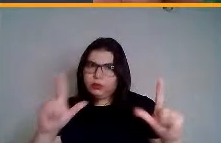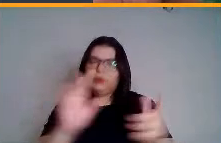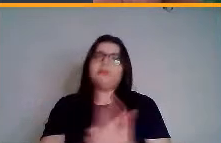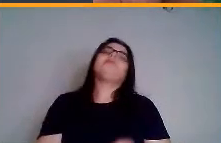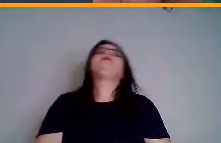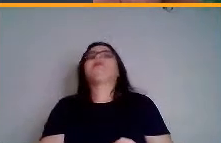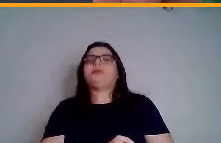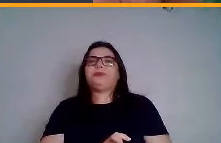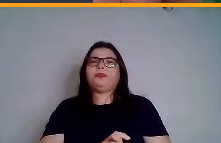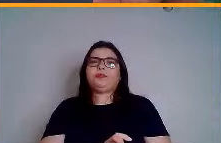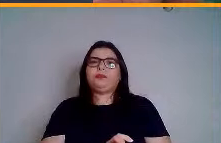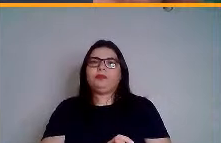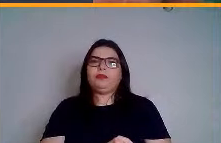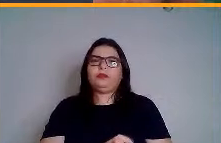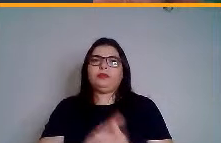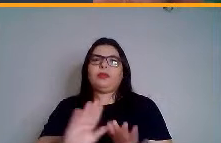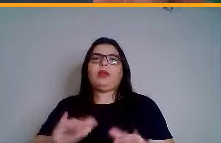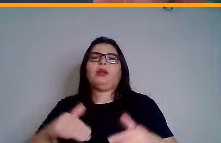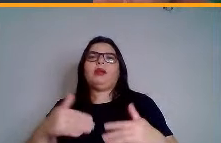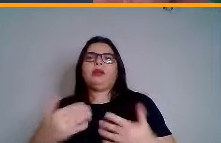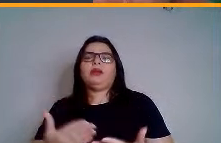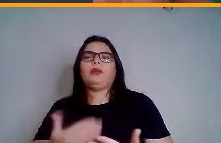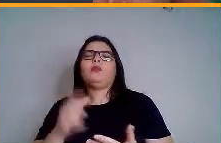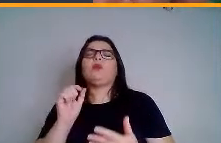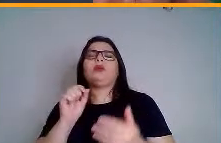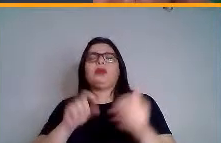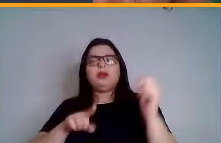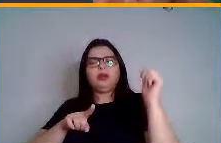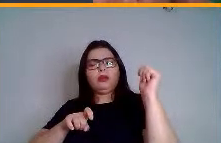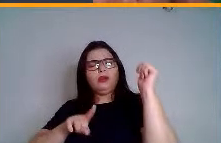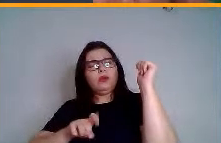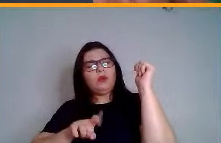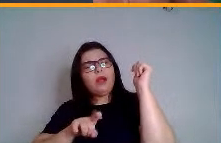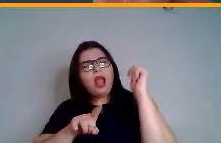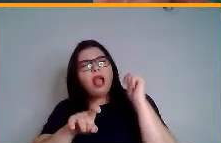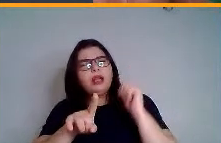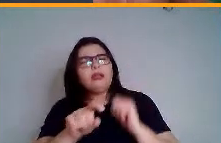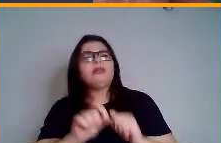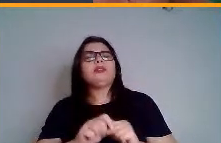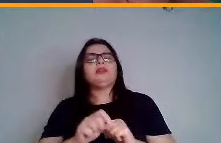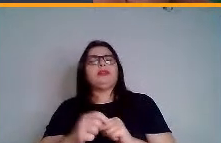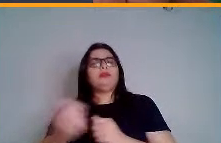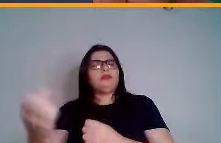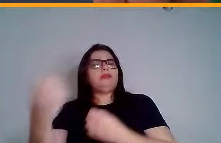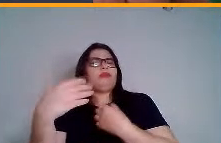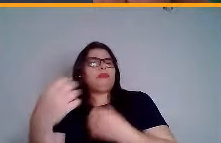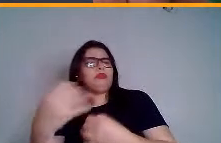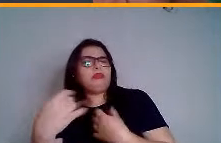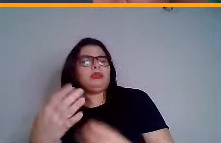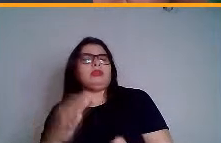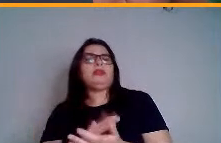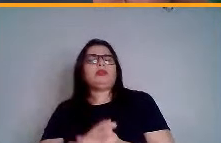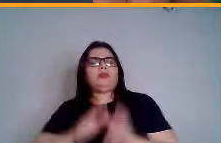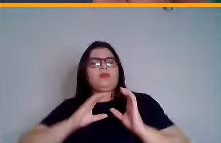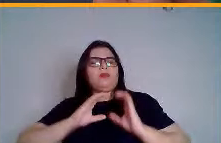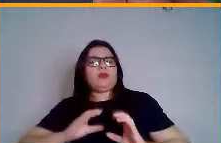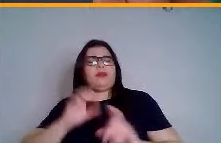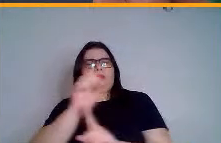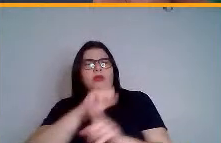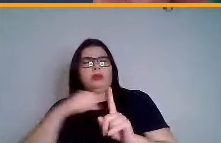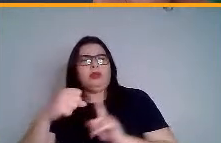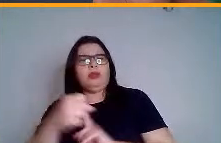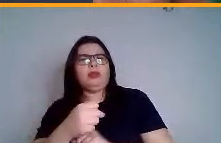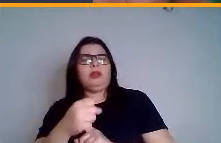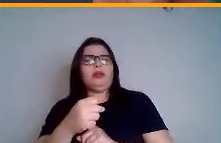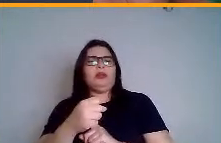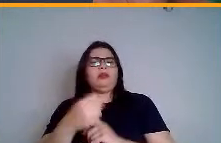o que os lagartos têm nos ensinado sobre comportamento social e sistema de acasalamento?